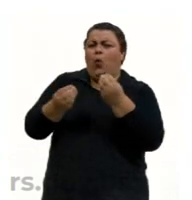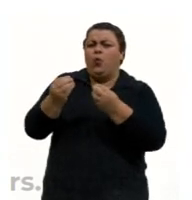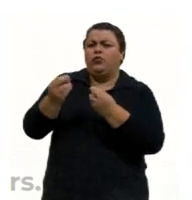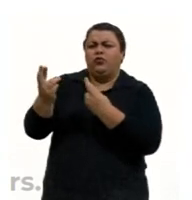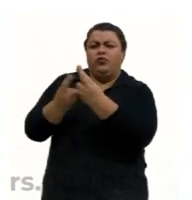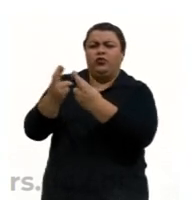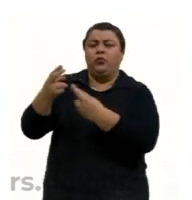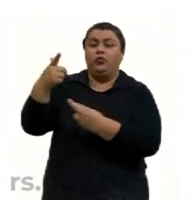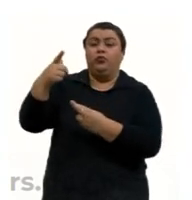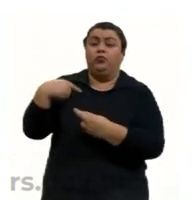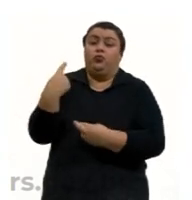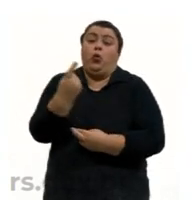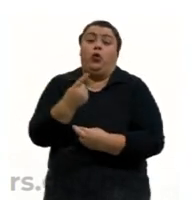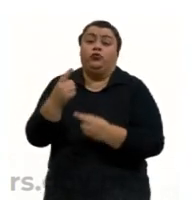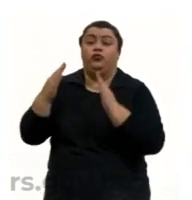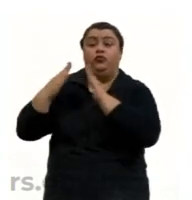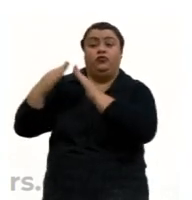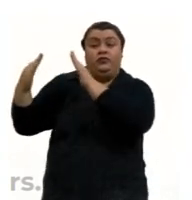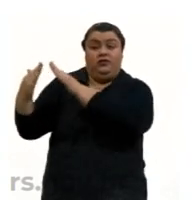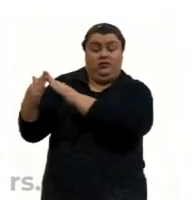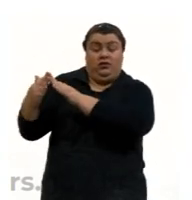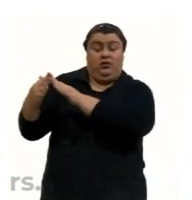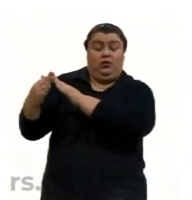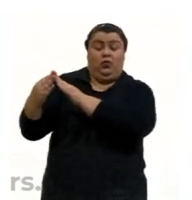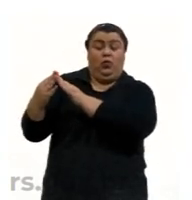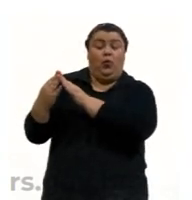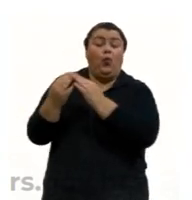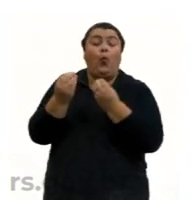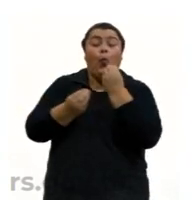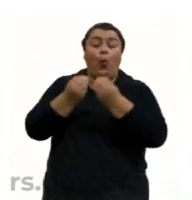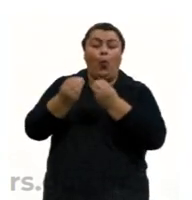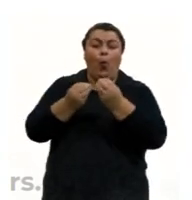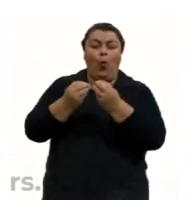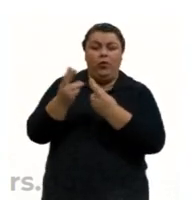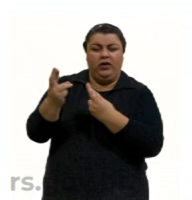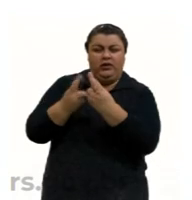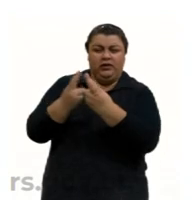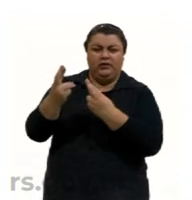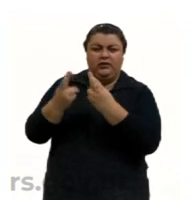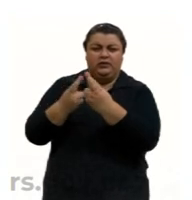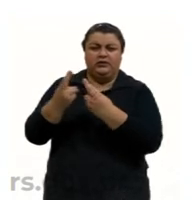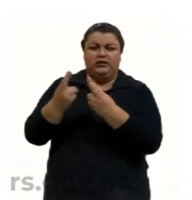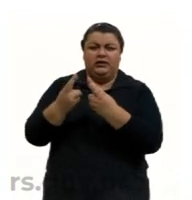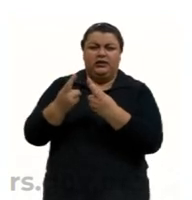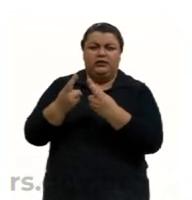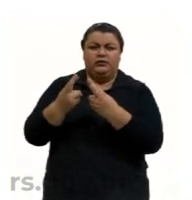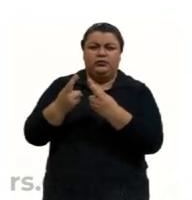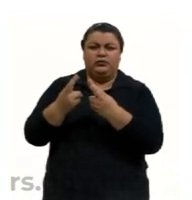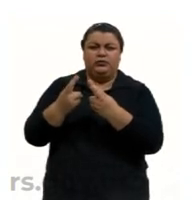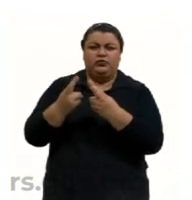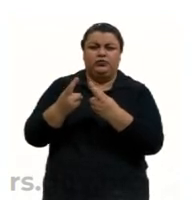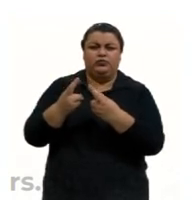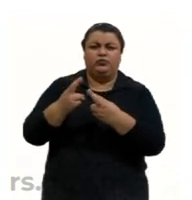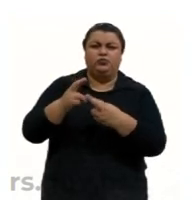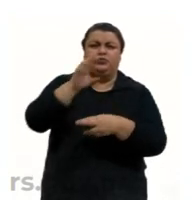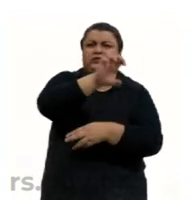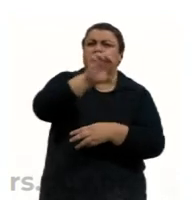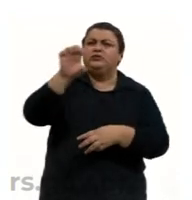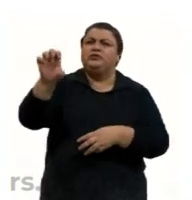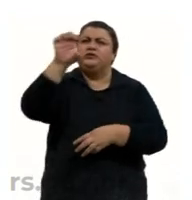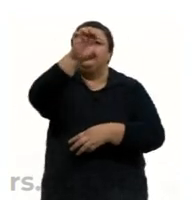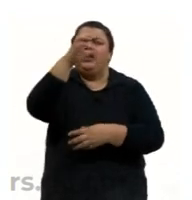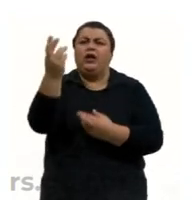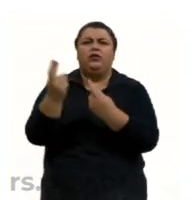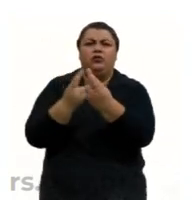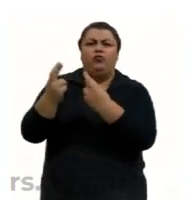vizinhos, como nós nos relacionamos com a relação de um Estado para outro Estado, de um país para outro país. Então, são